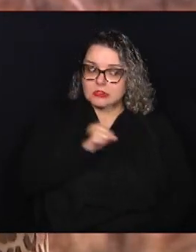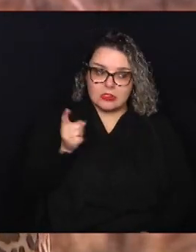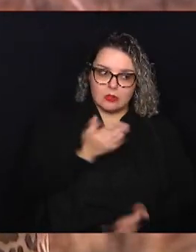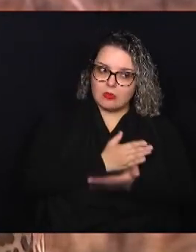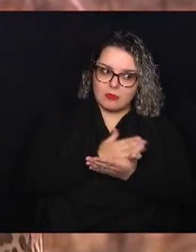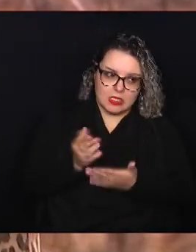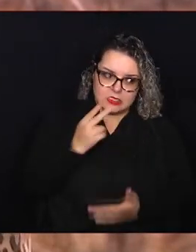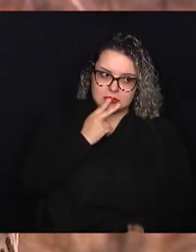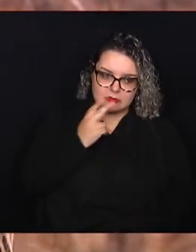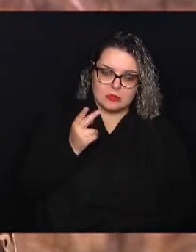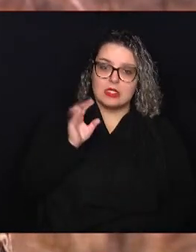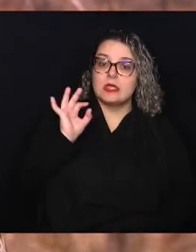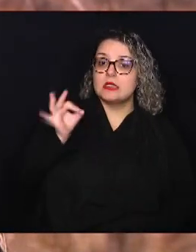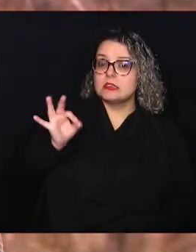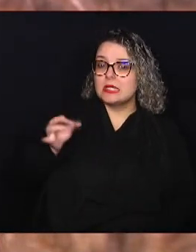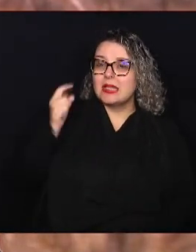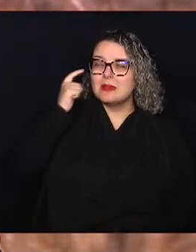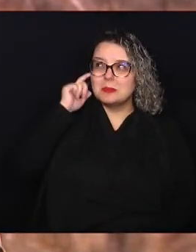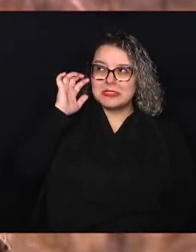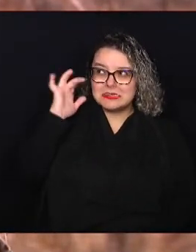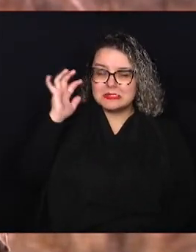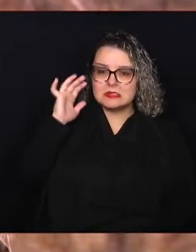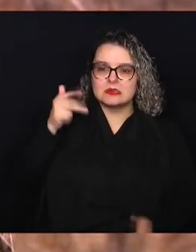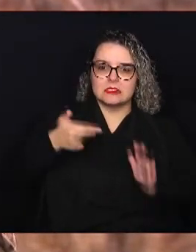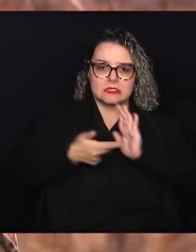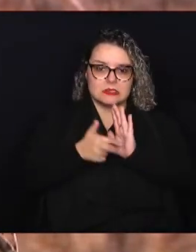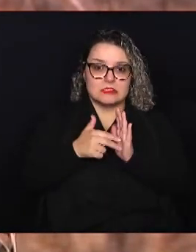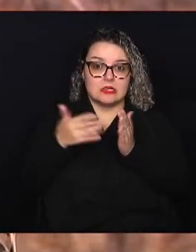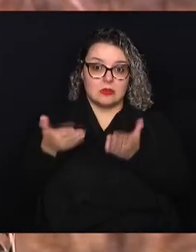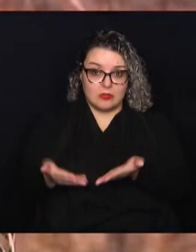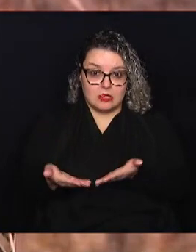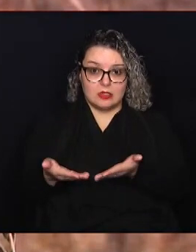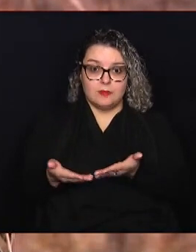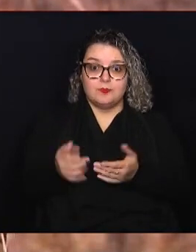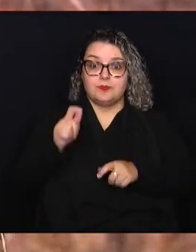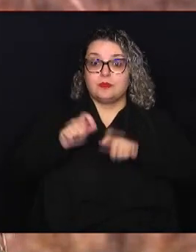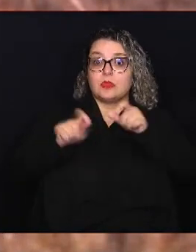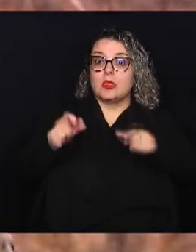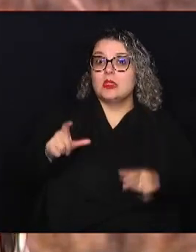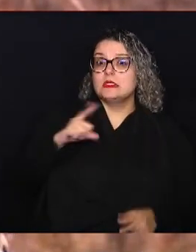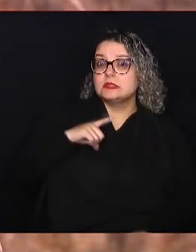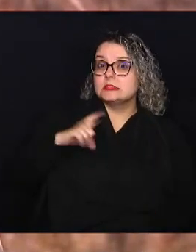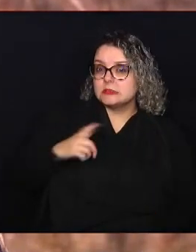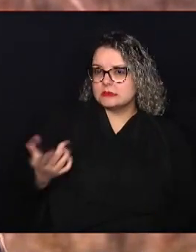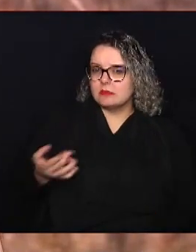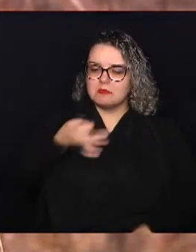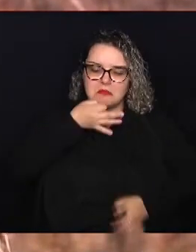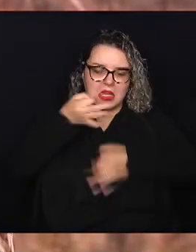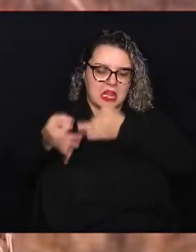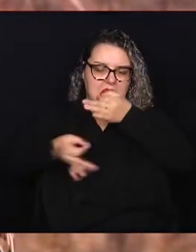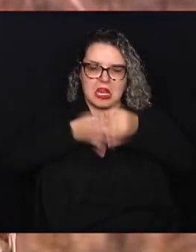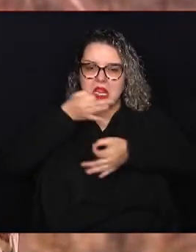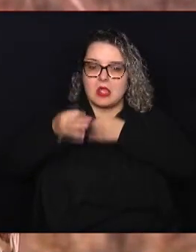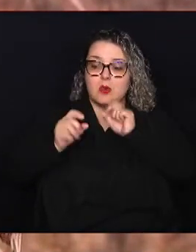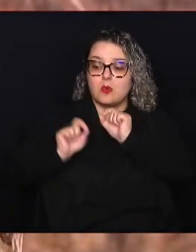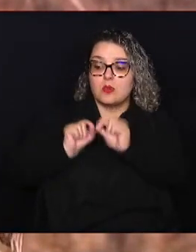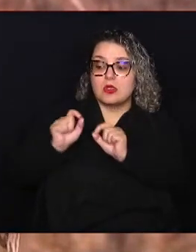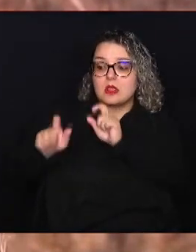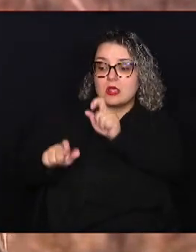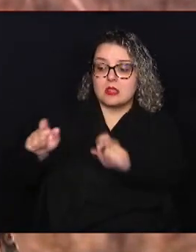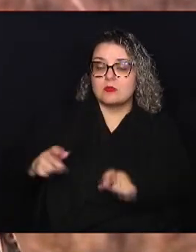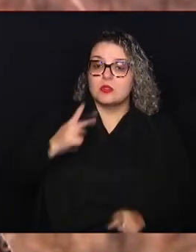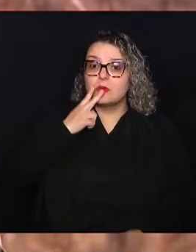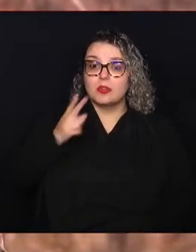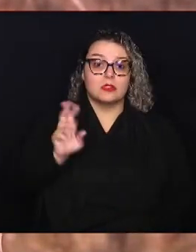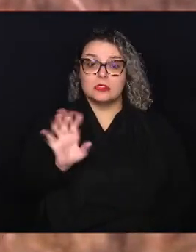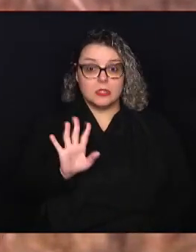fumar. Exato. Pensando nesse sentido, as pessoas têm uma tendência a criticar o quem fuma, né? A gente fala que não,